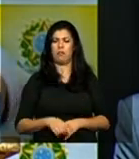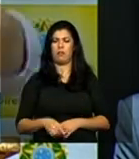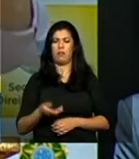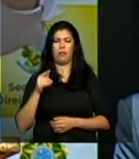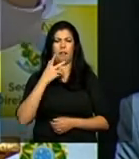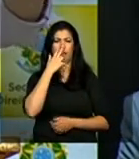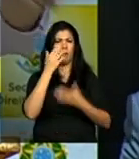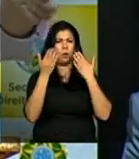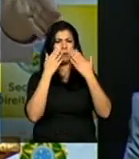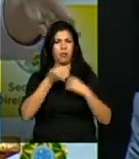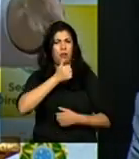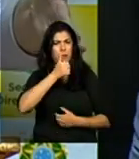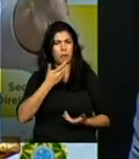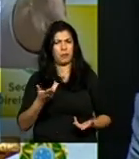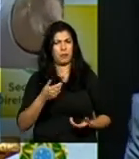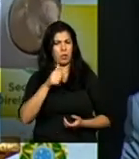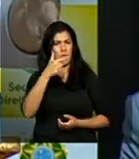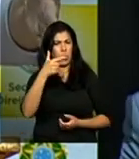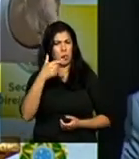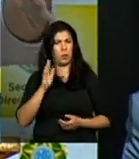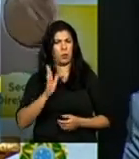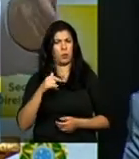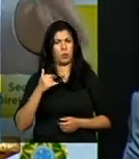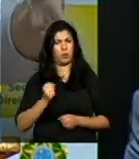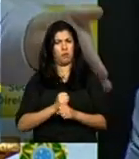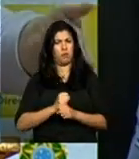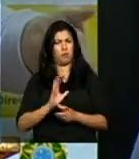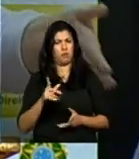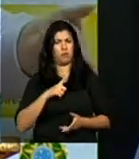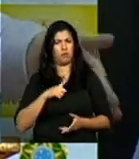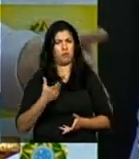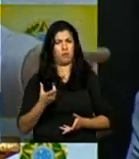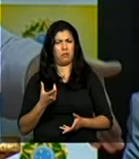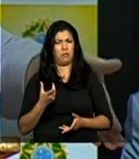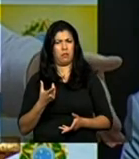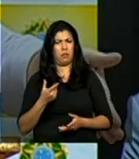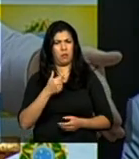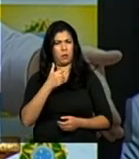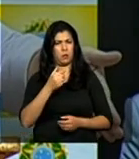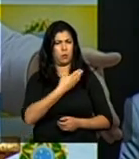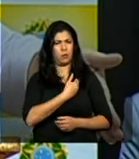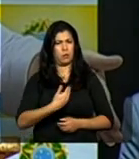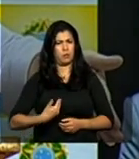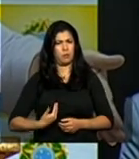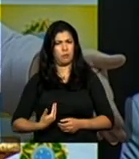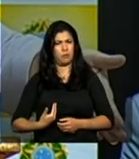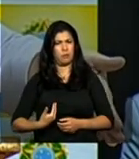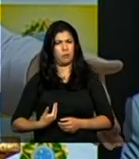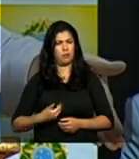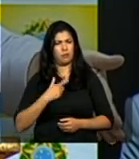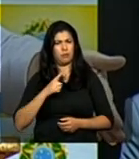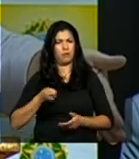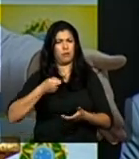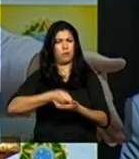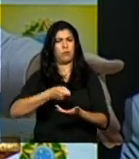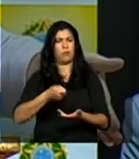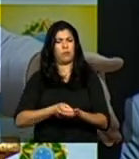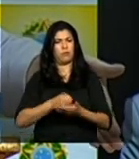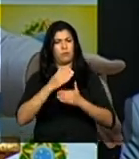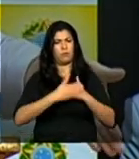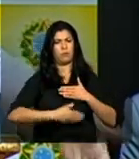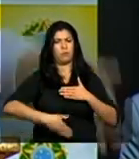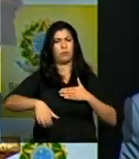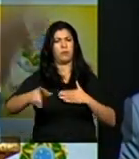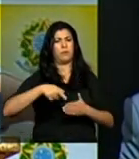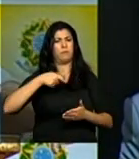a questão da corrupção num processo ditatorial ela além de existir e de